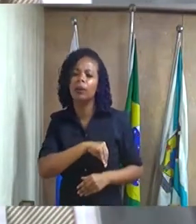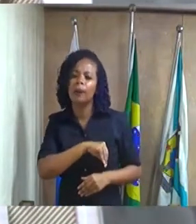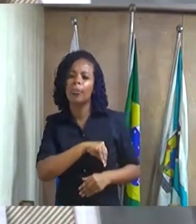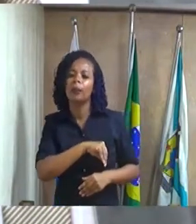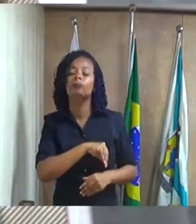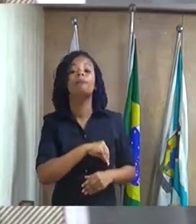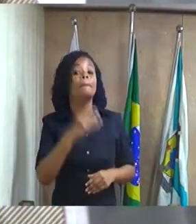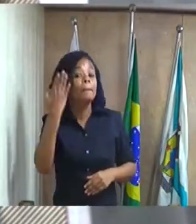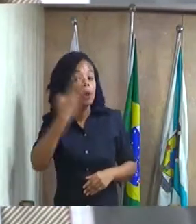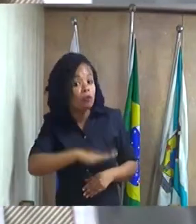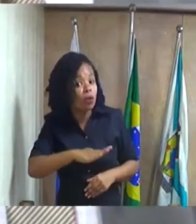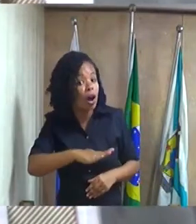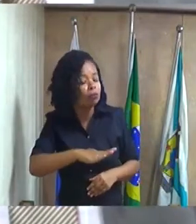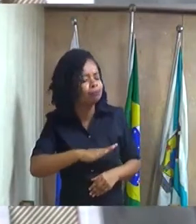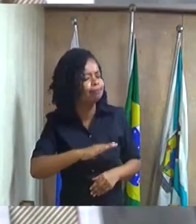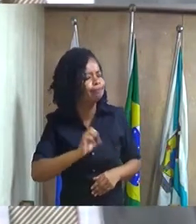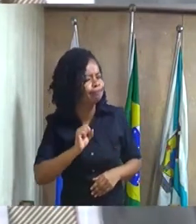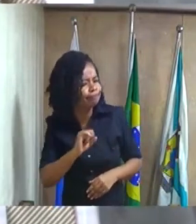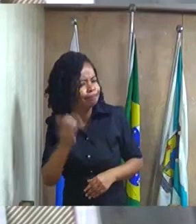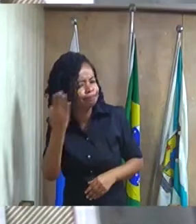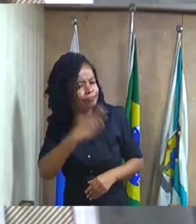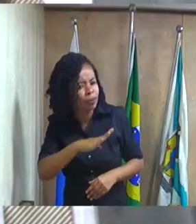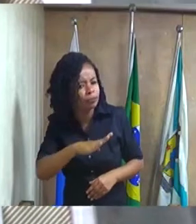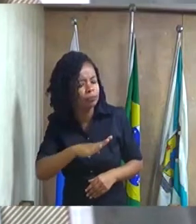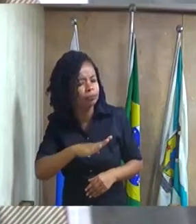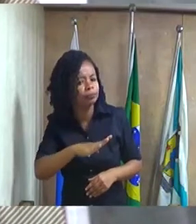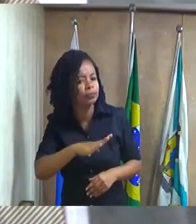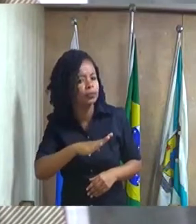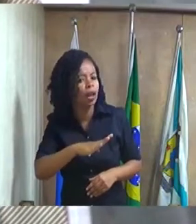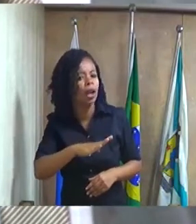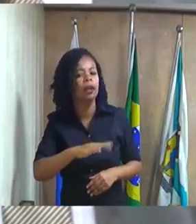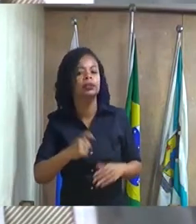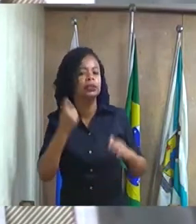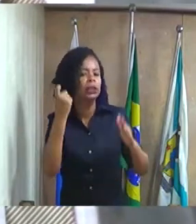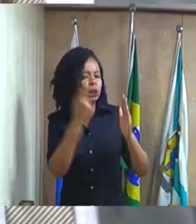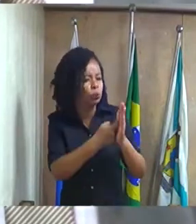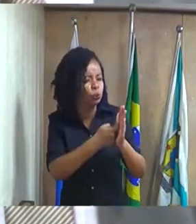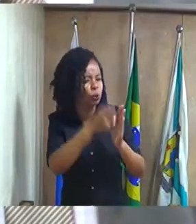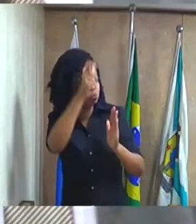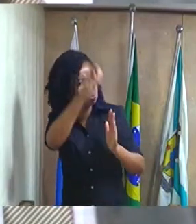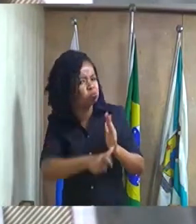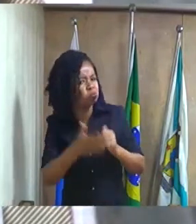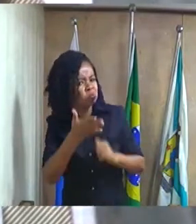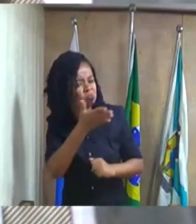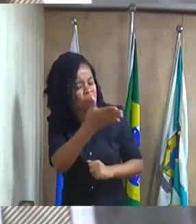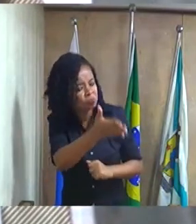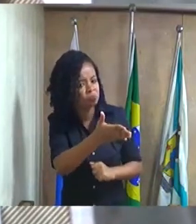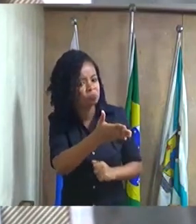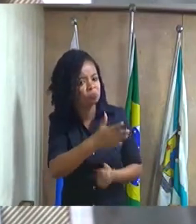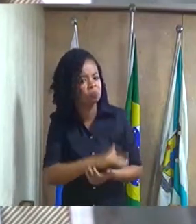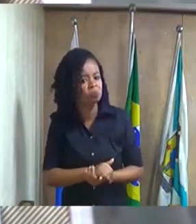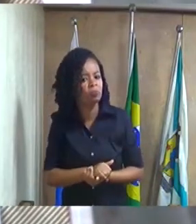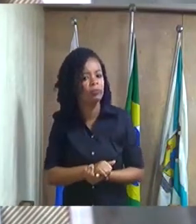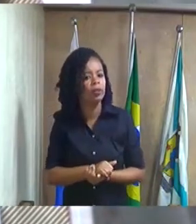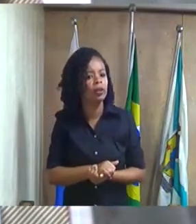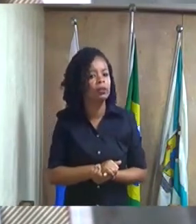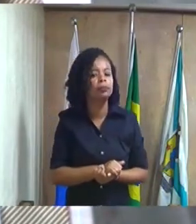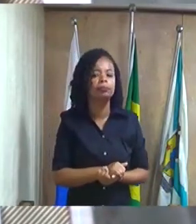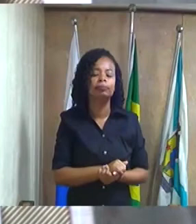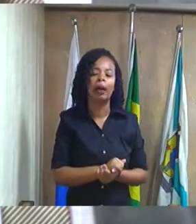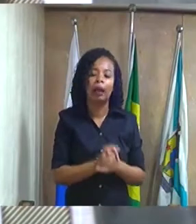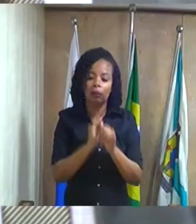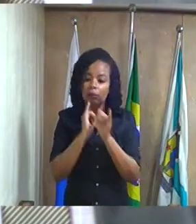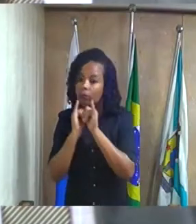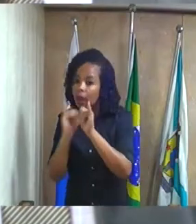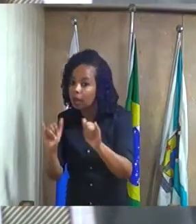e se for comprovado essas denúncias que vossa excelência tem trago aqui para